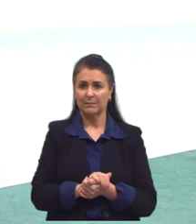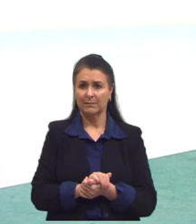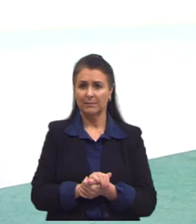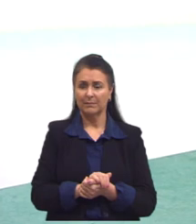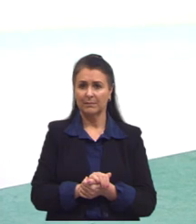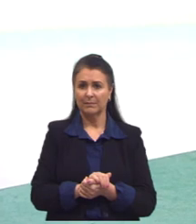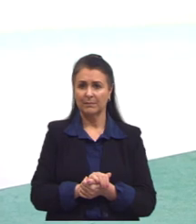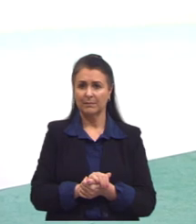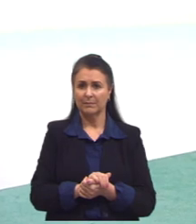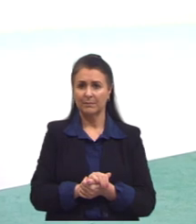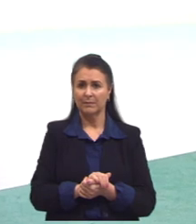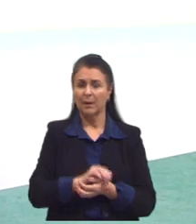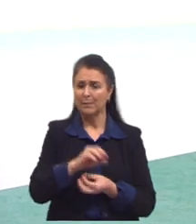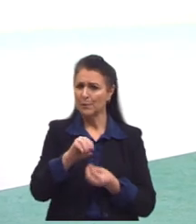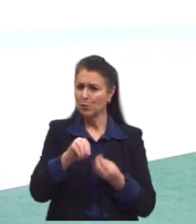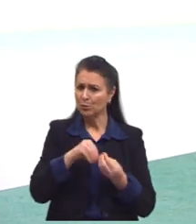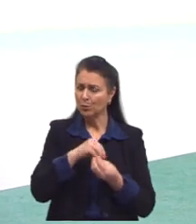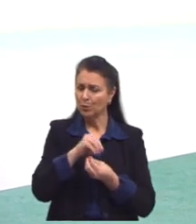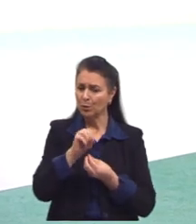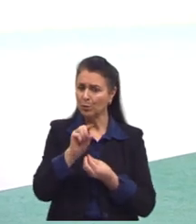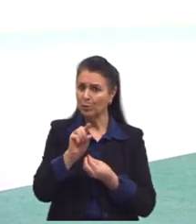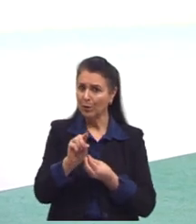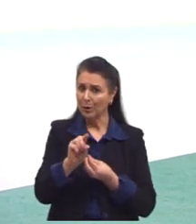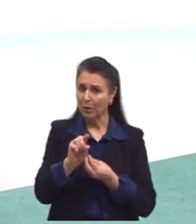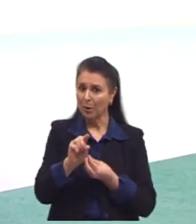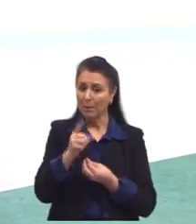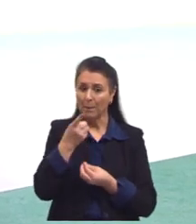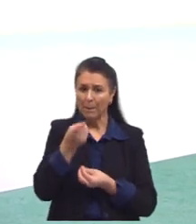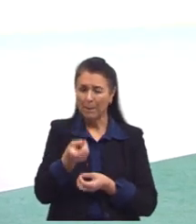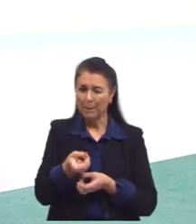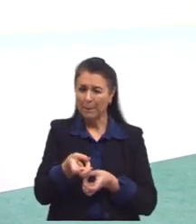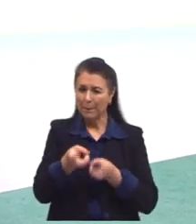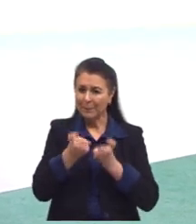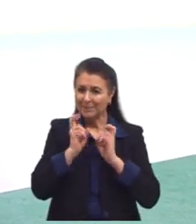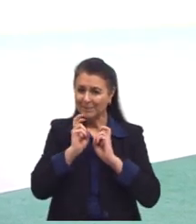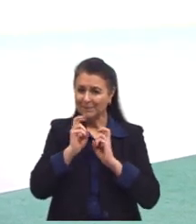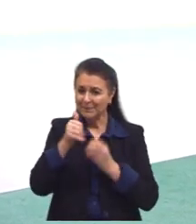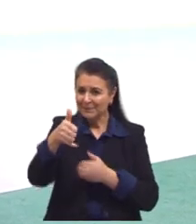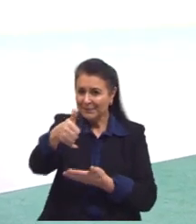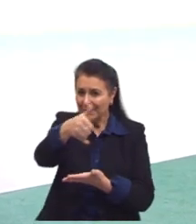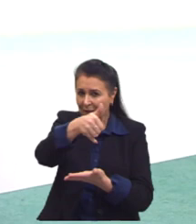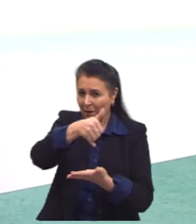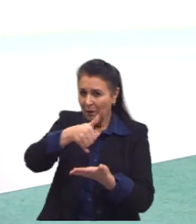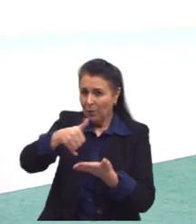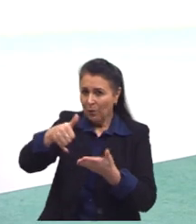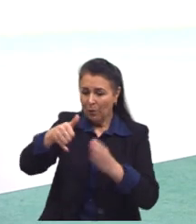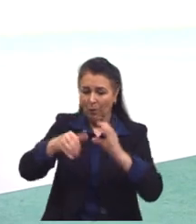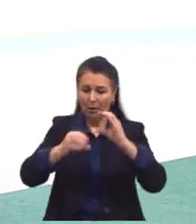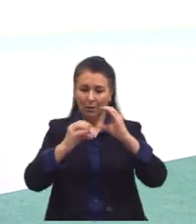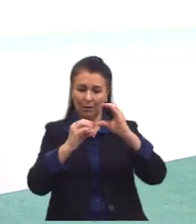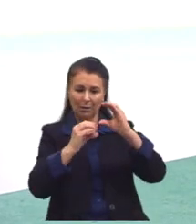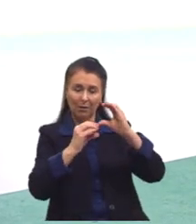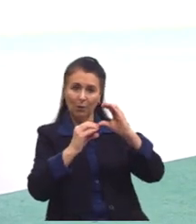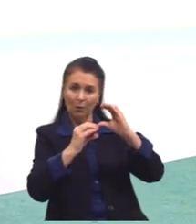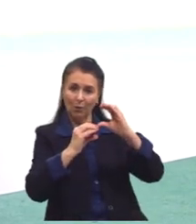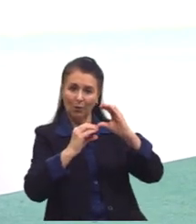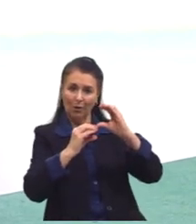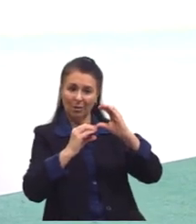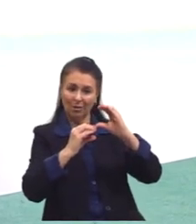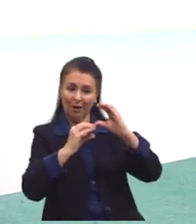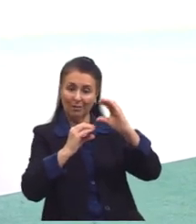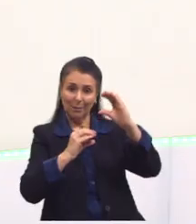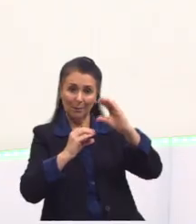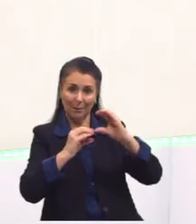Ele está misturando um pouquinho, mas vejam o que está acontecendo. Vejam que, apesar dele misturar um pouquinho, o óleo,